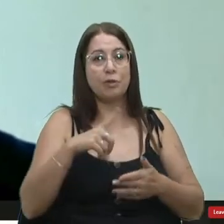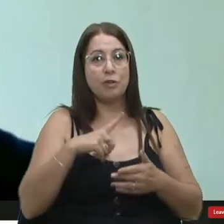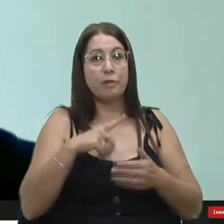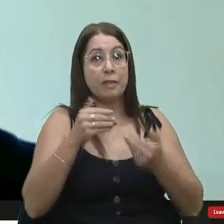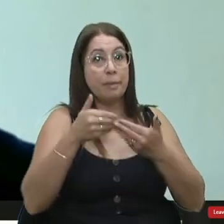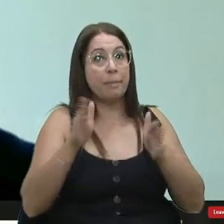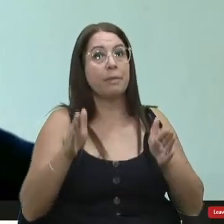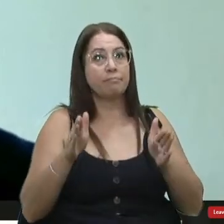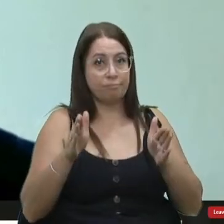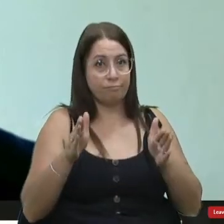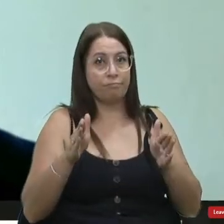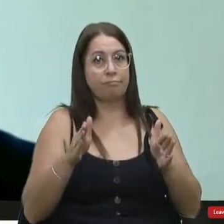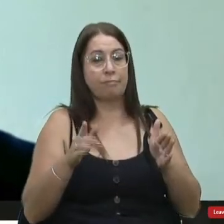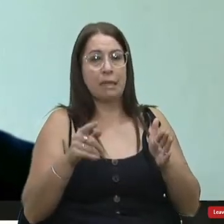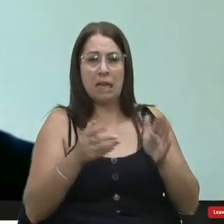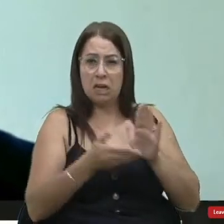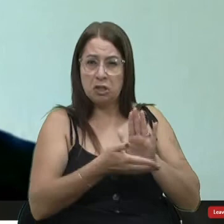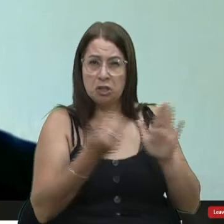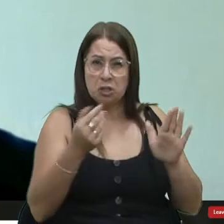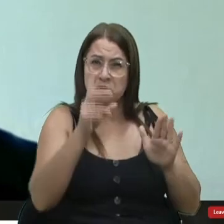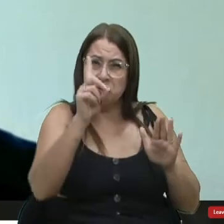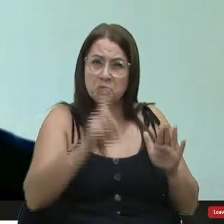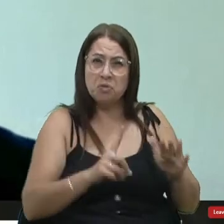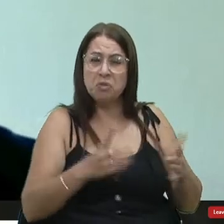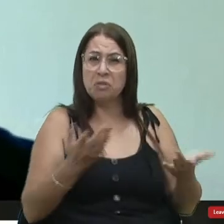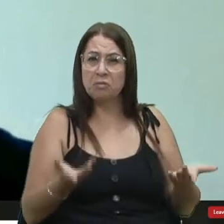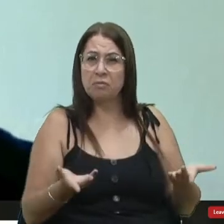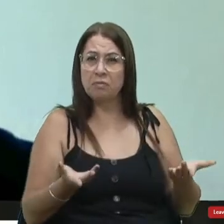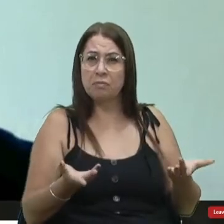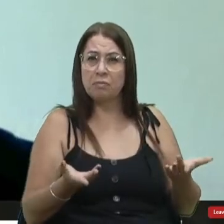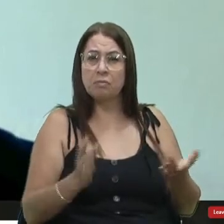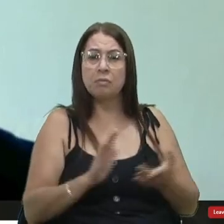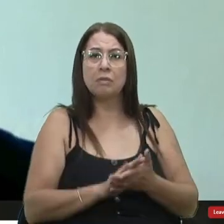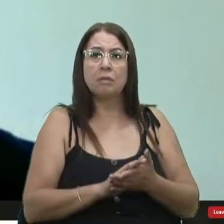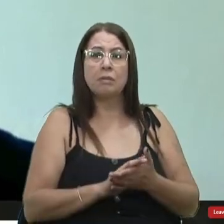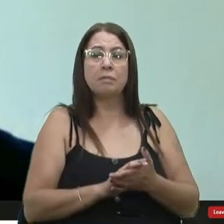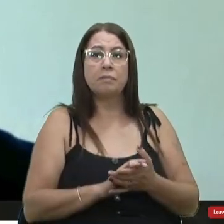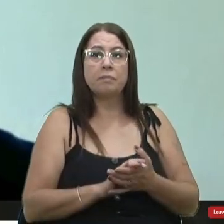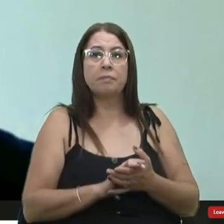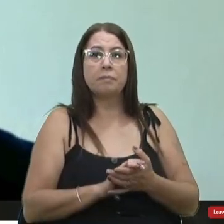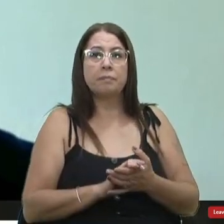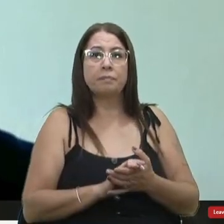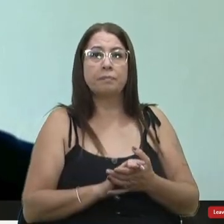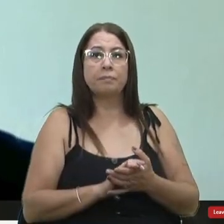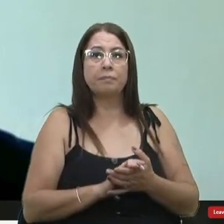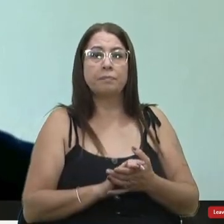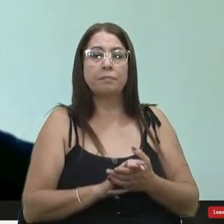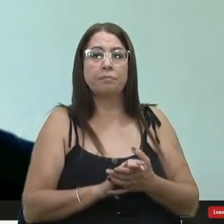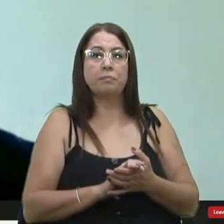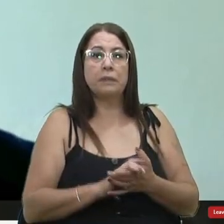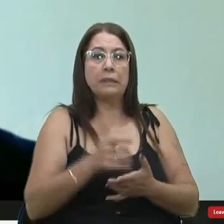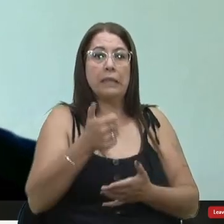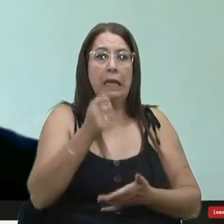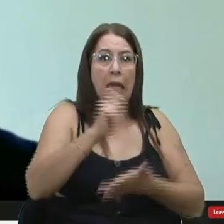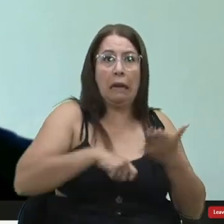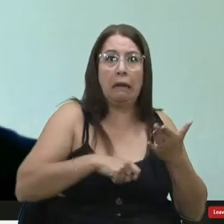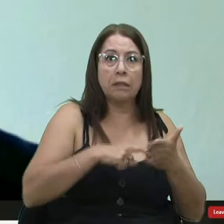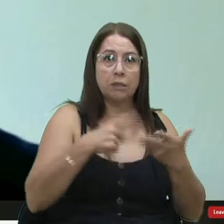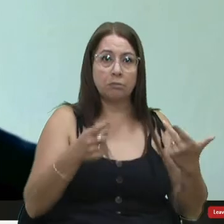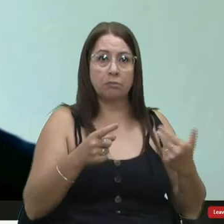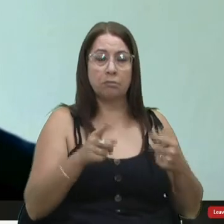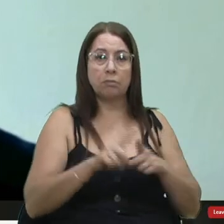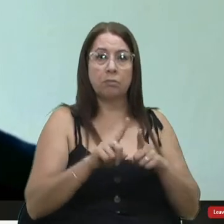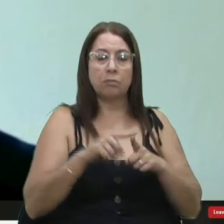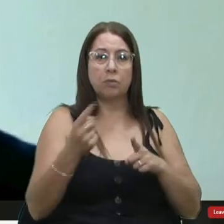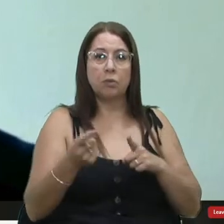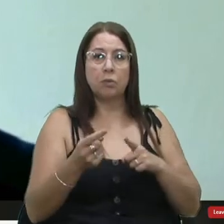abertas e aí ela retira esse direito tá? Vamos dizer no canetaço, sei lá, retira o direito da